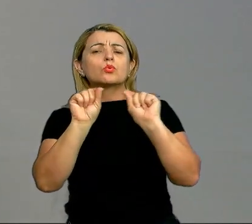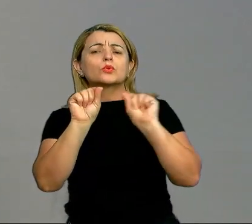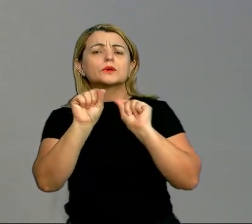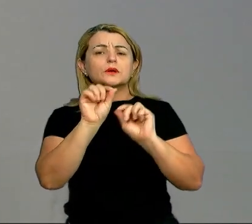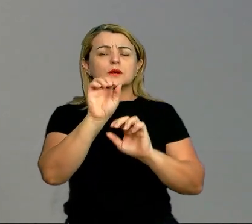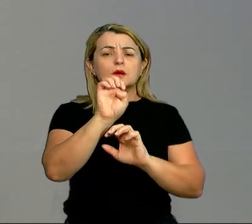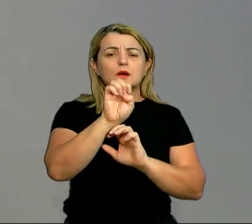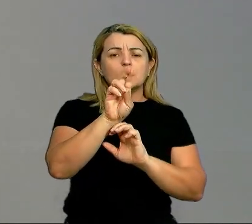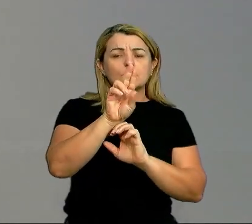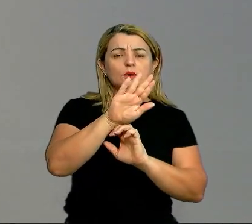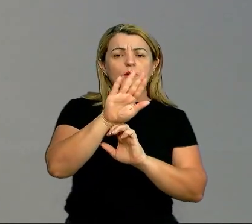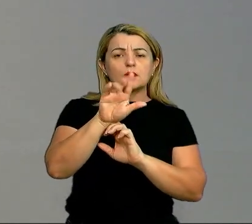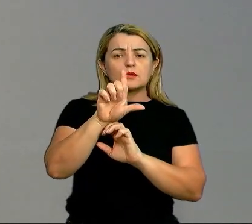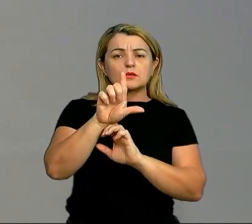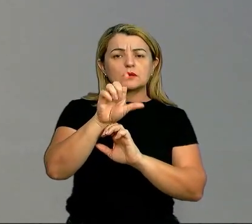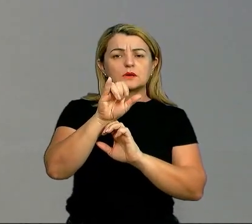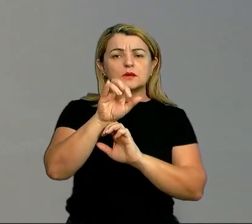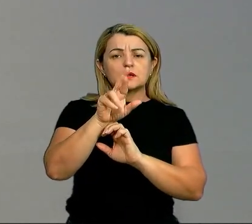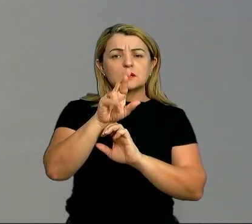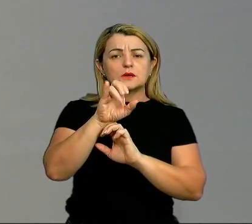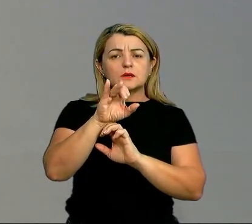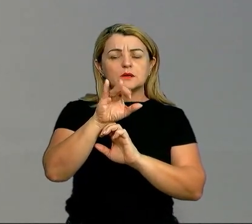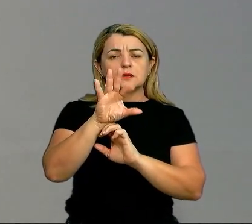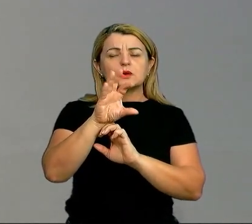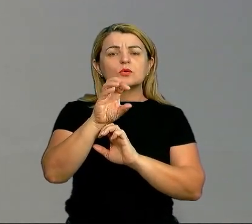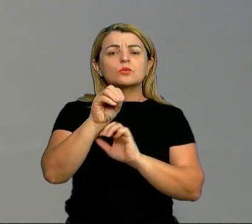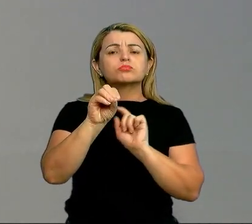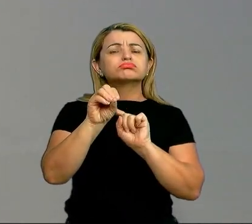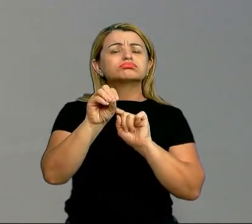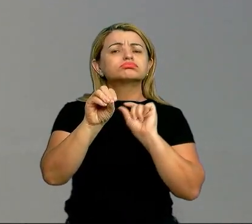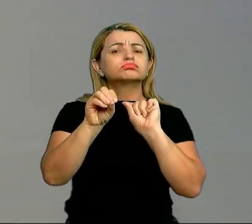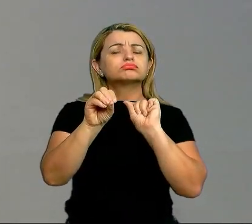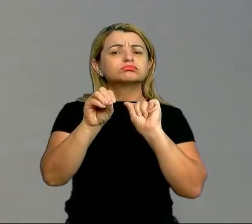o eu lírico? Porque quando a gente vê uma produção literária,